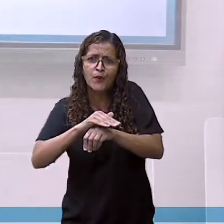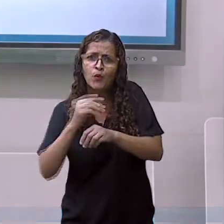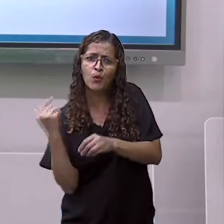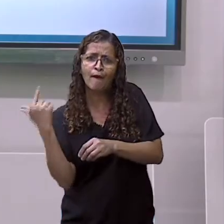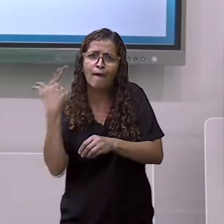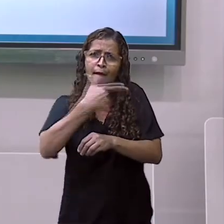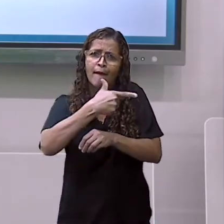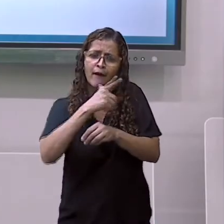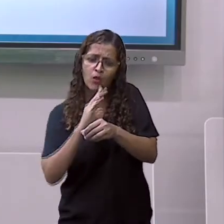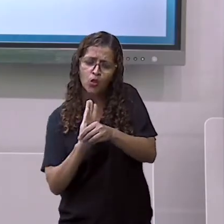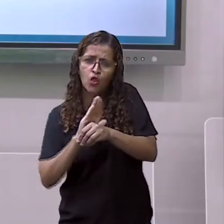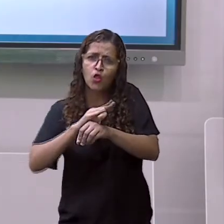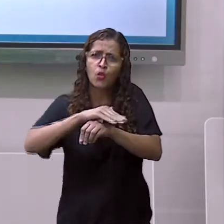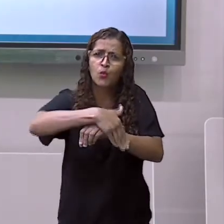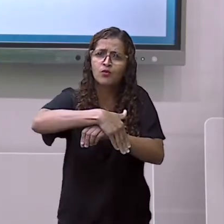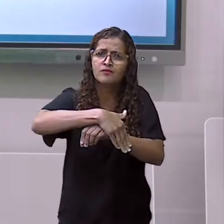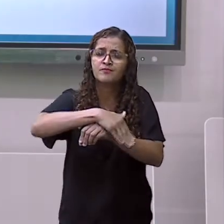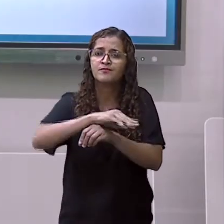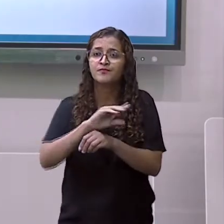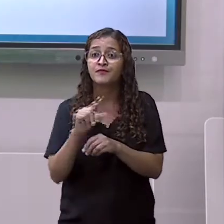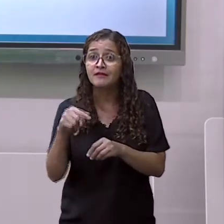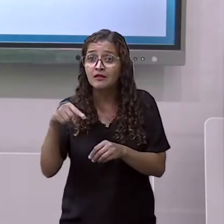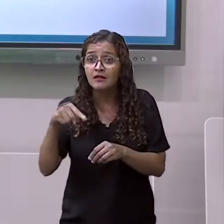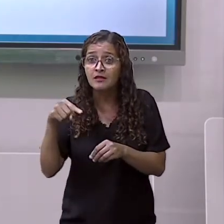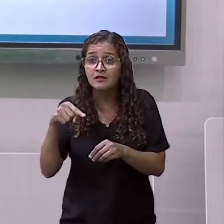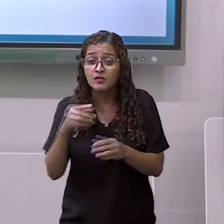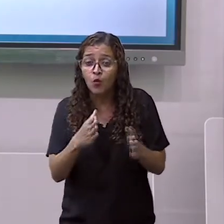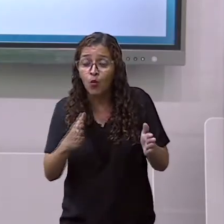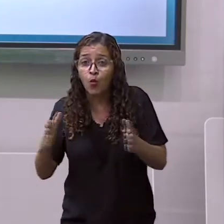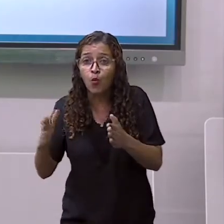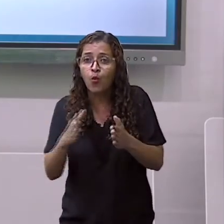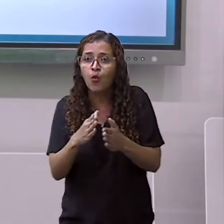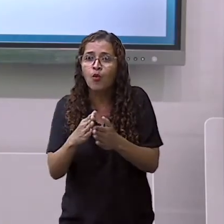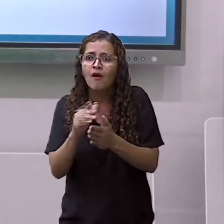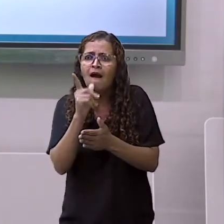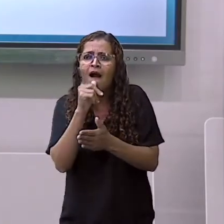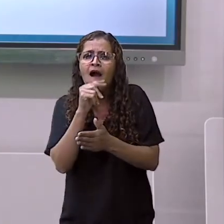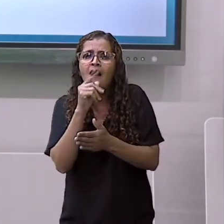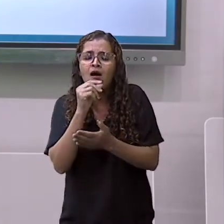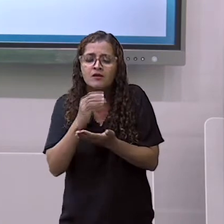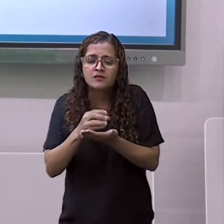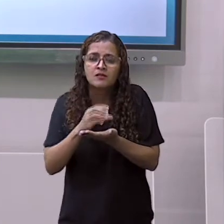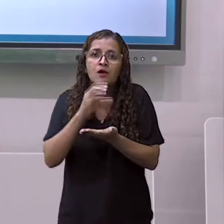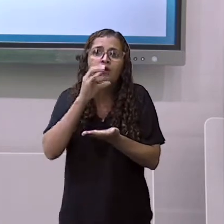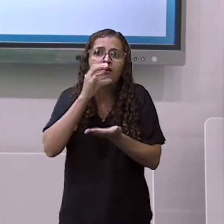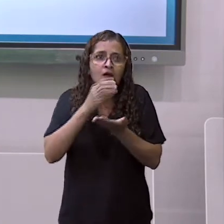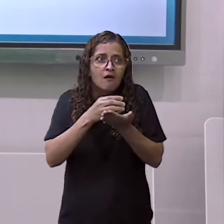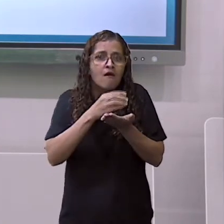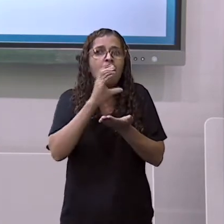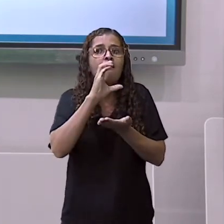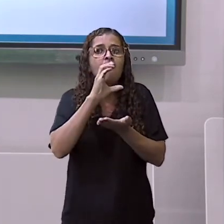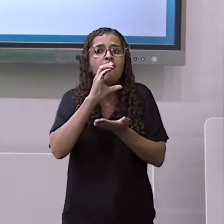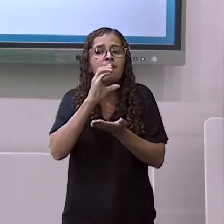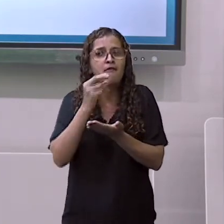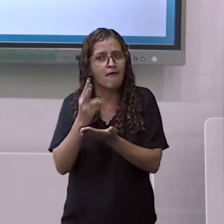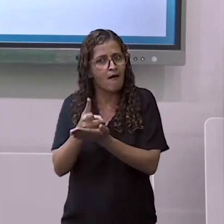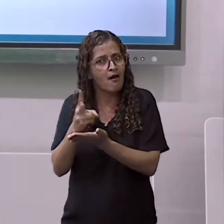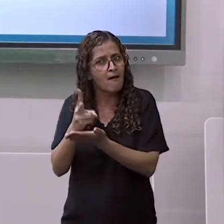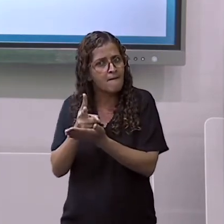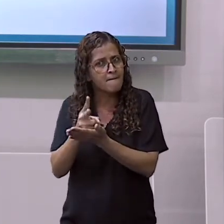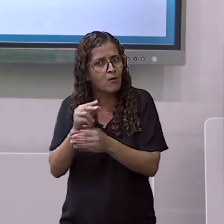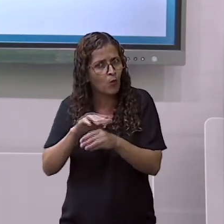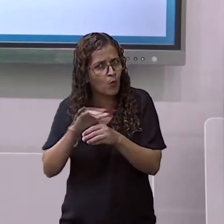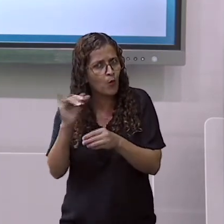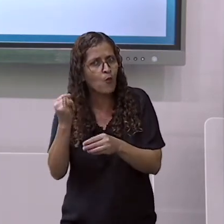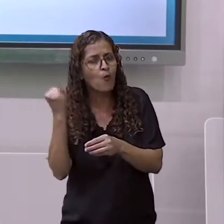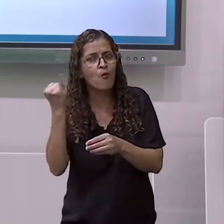água. Então, além da gente estar falando sobre as estações do ano, nós estamos aprendendo também